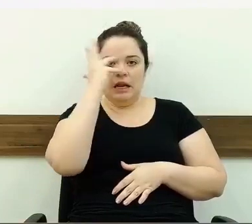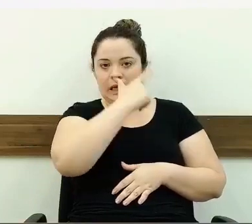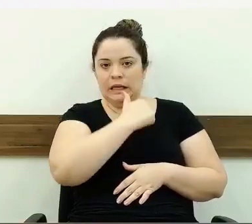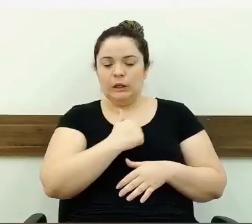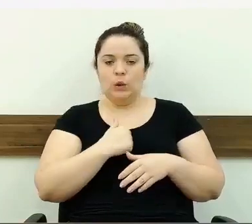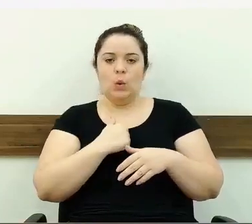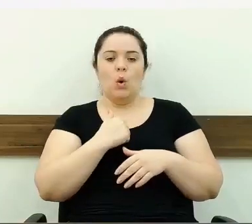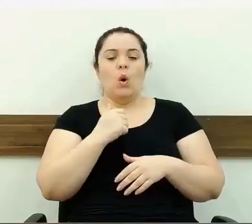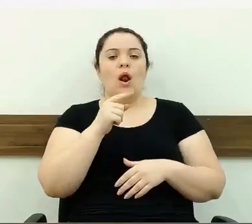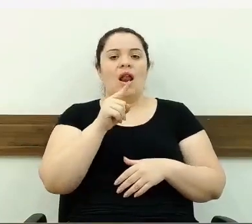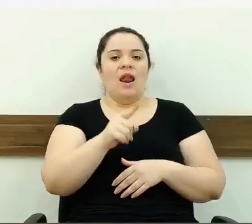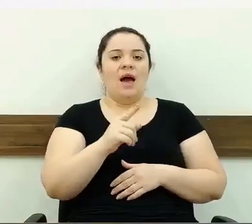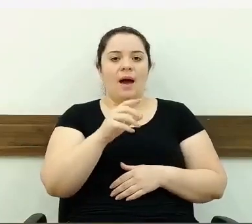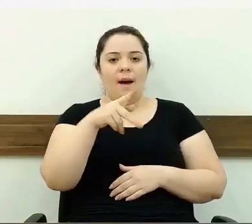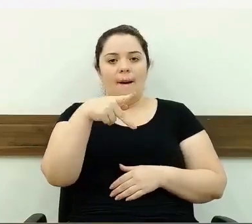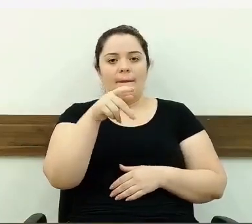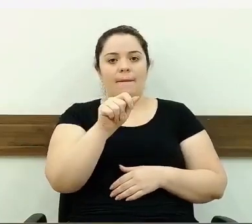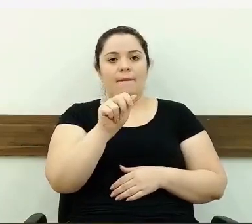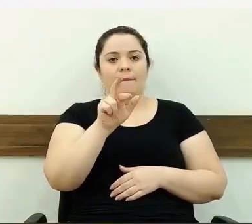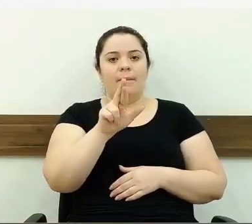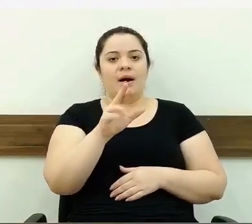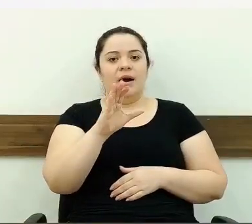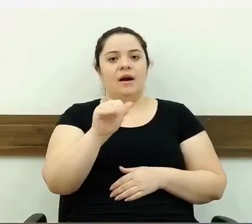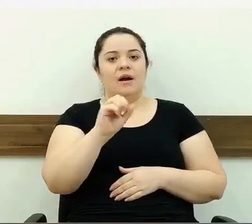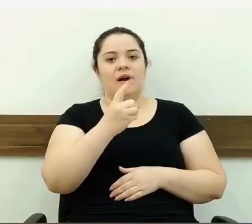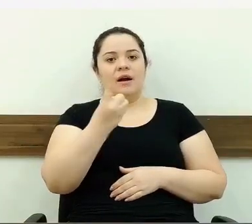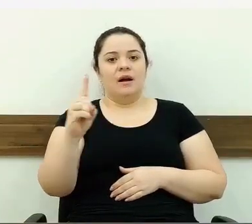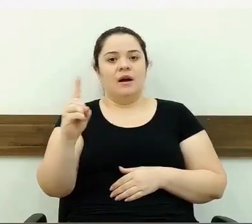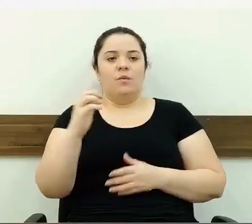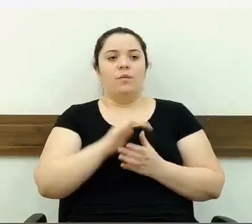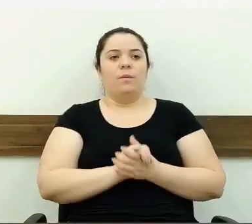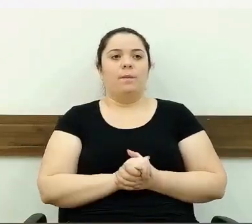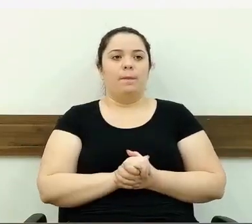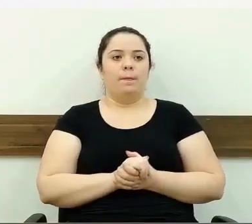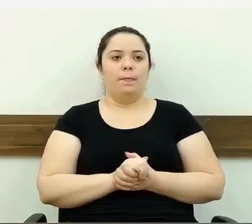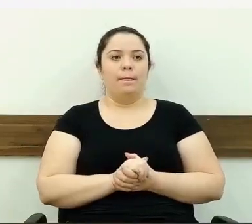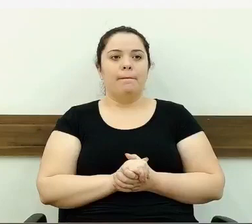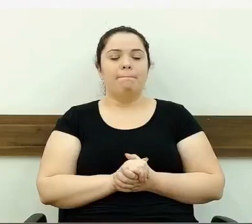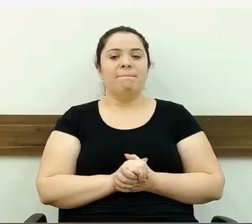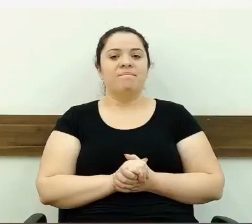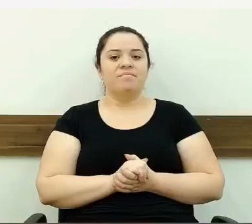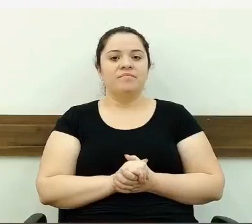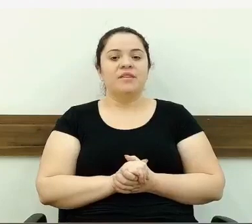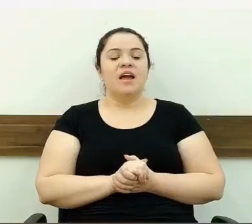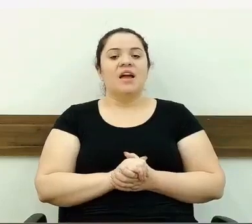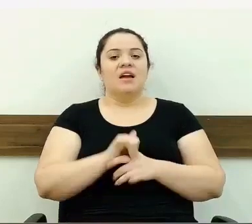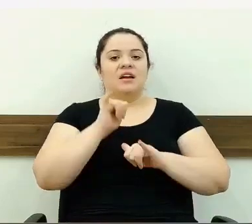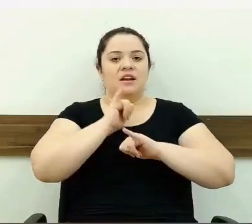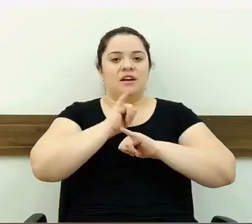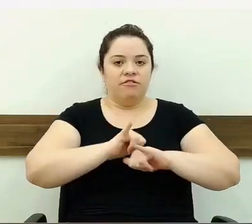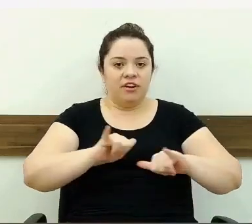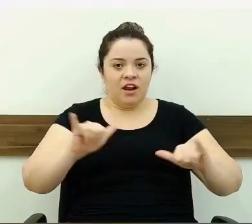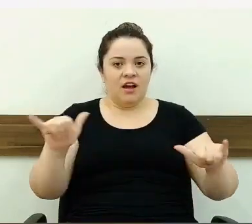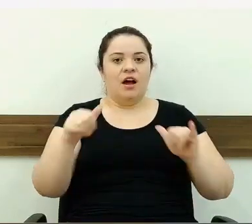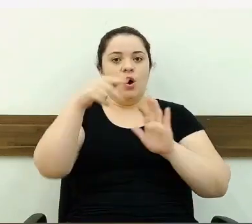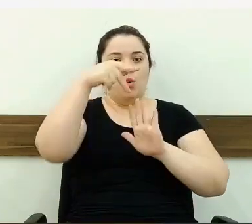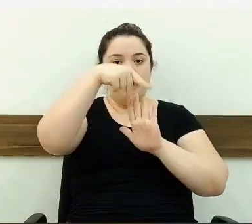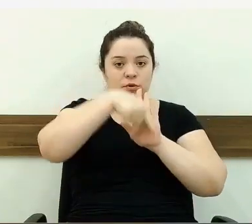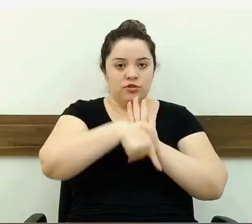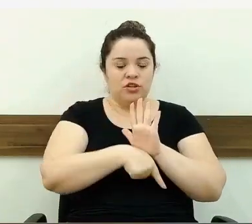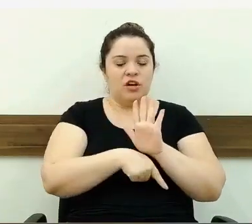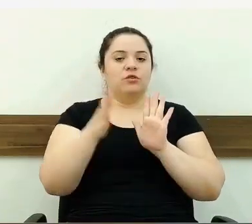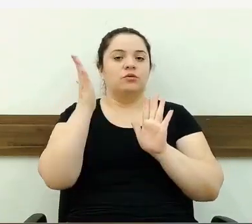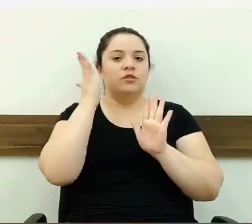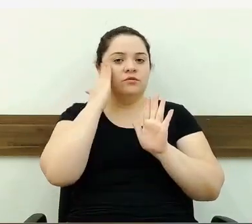gostaria de falar sobre o projeto meu, que vai ser votado daqui a pouquinho. Graças a Deus, eu já sei que todos daqui estão a favor do